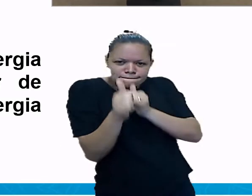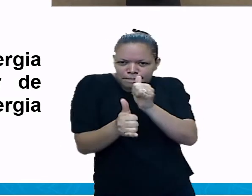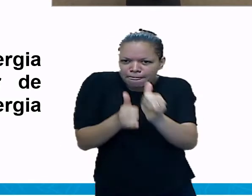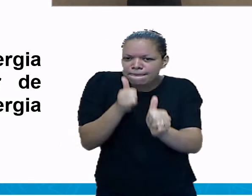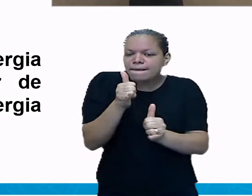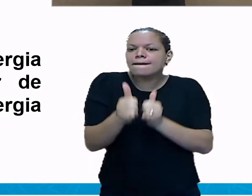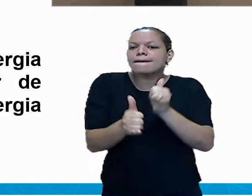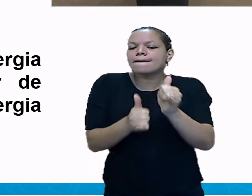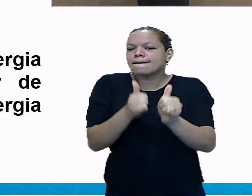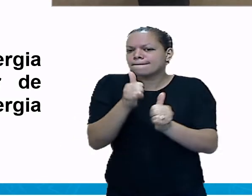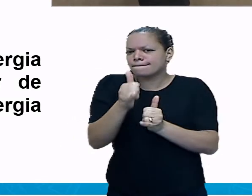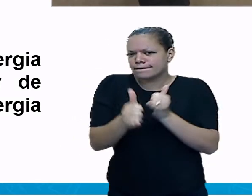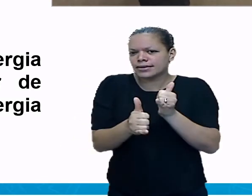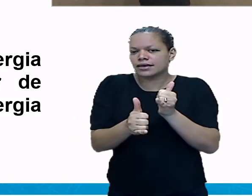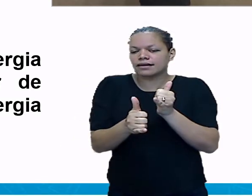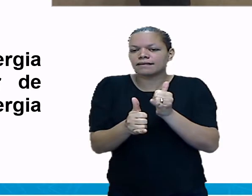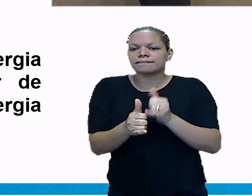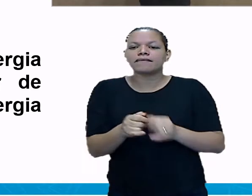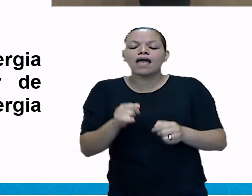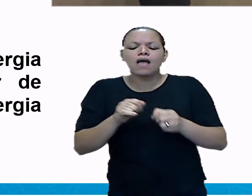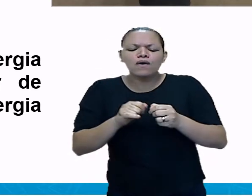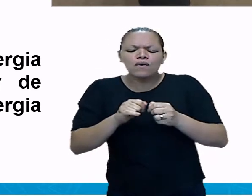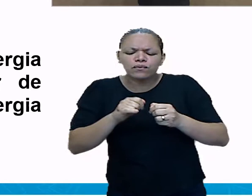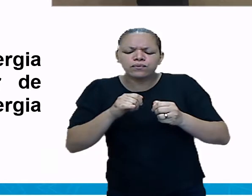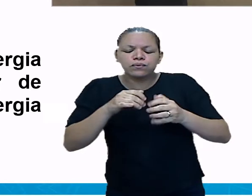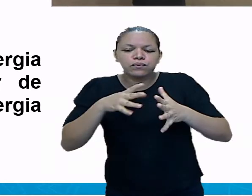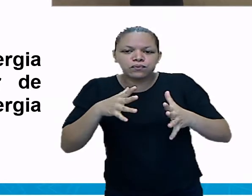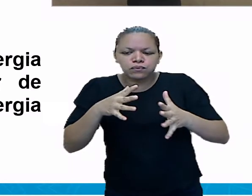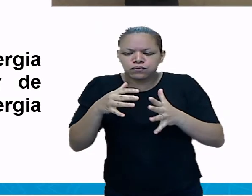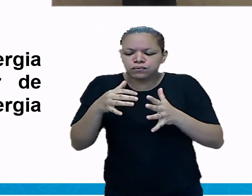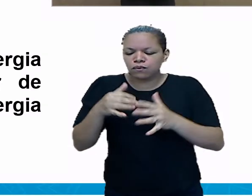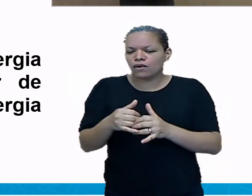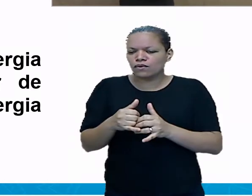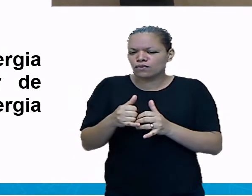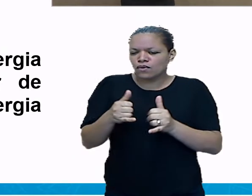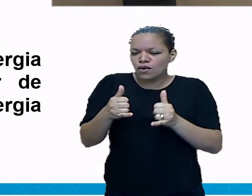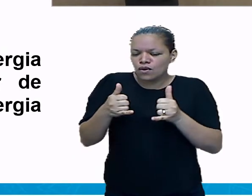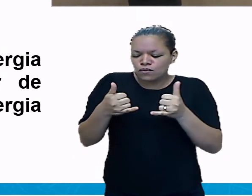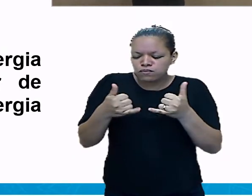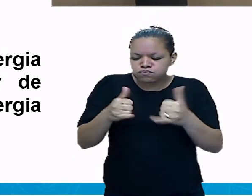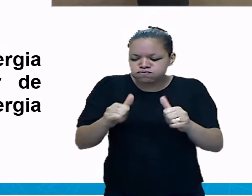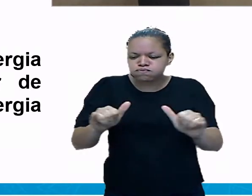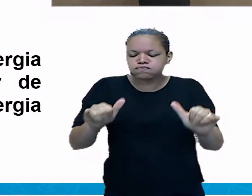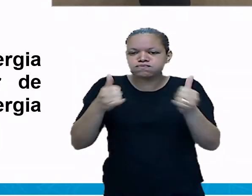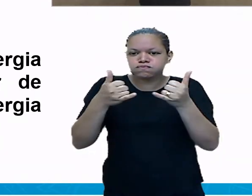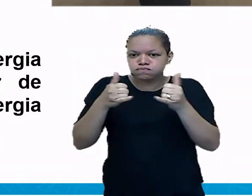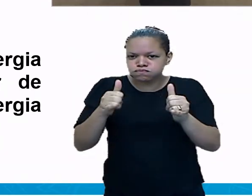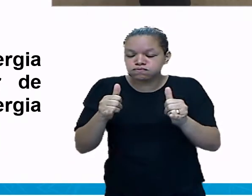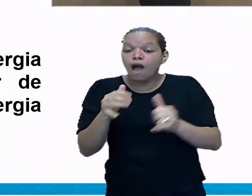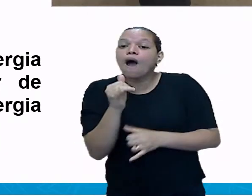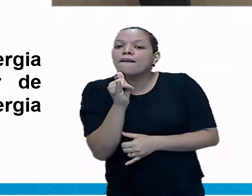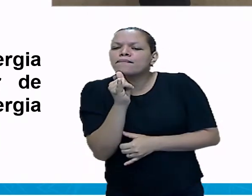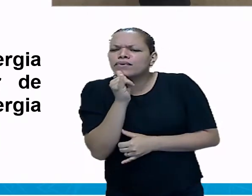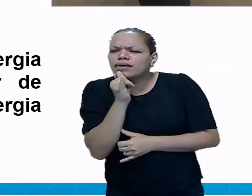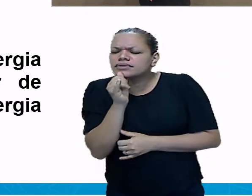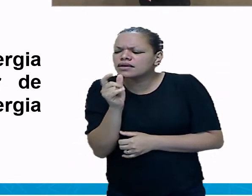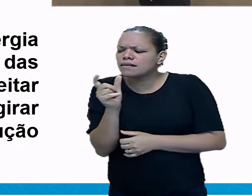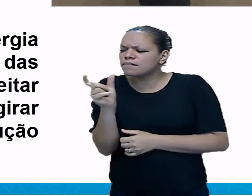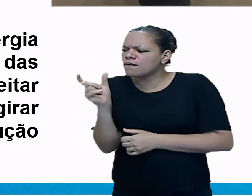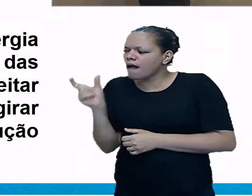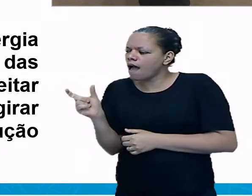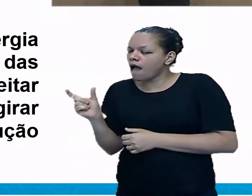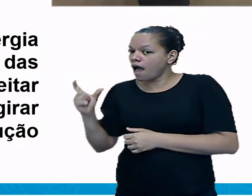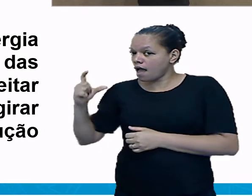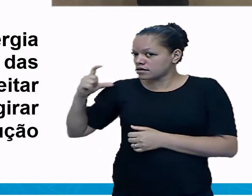químicas, como, por exemplo, a produção aí das pilhas e baterias.